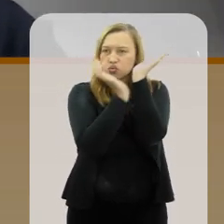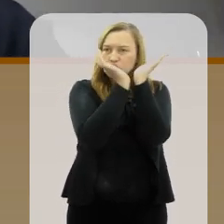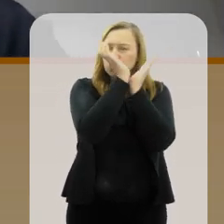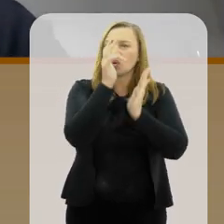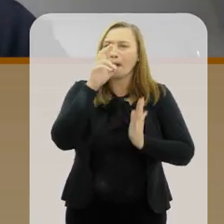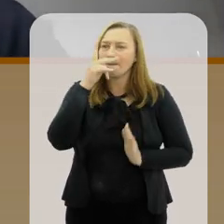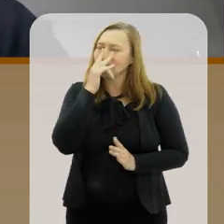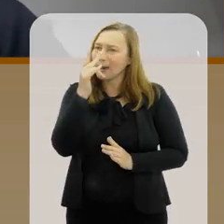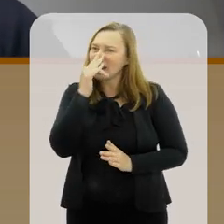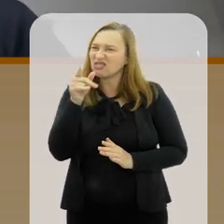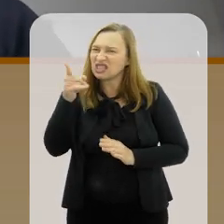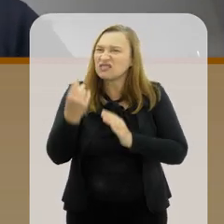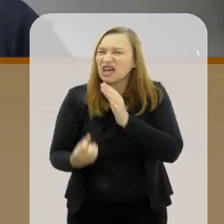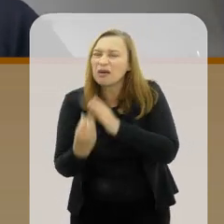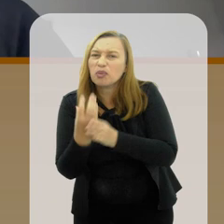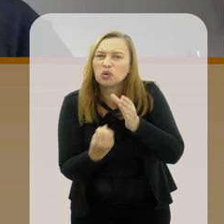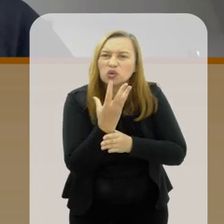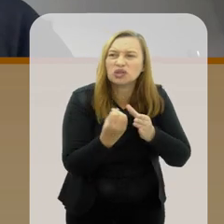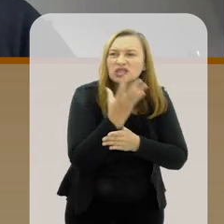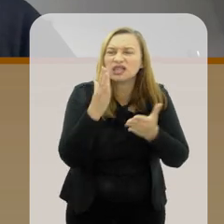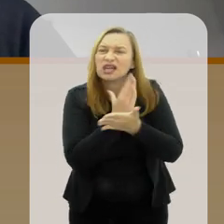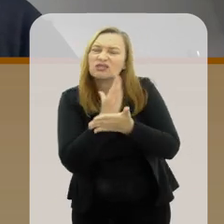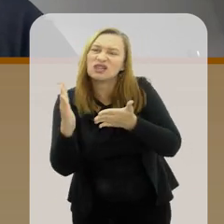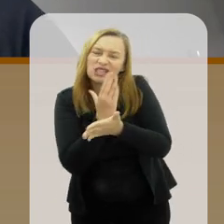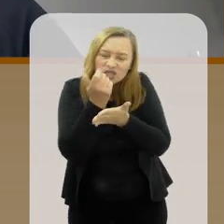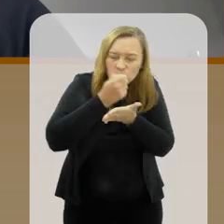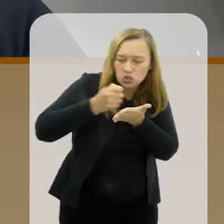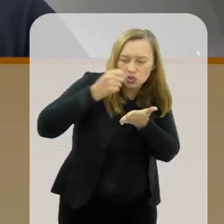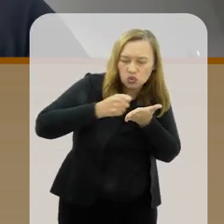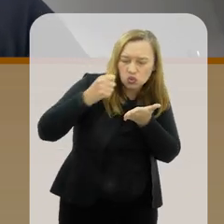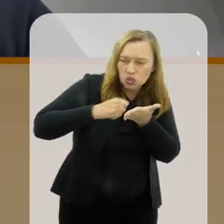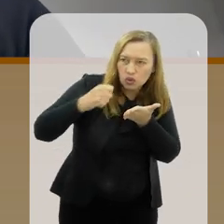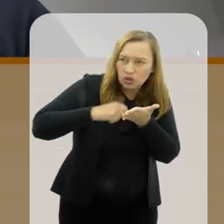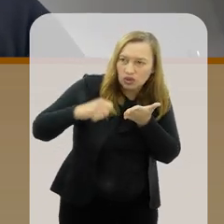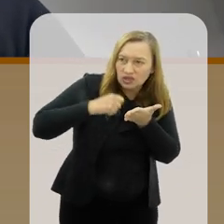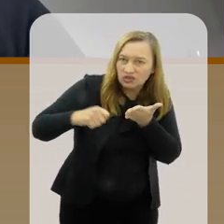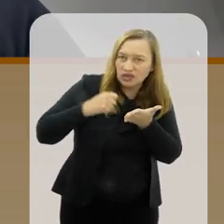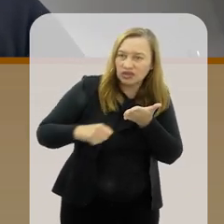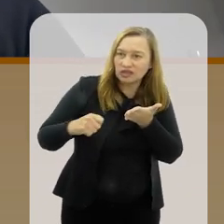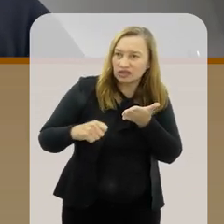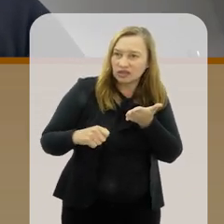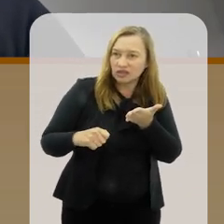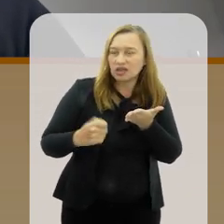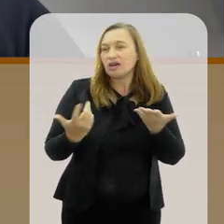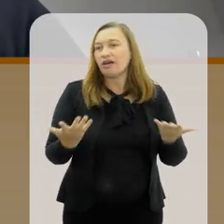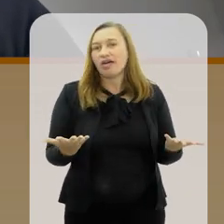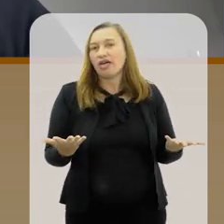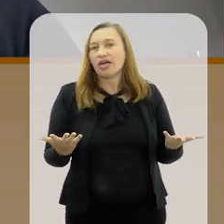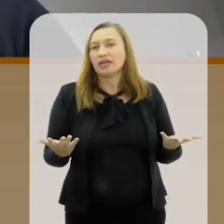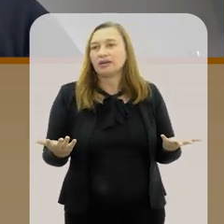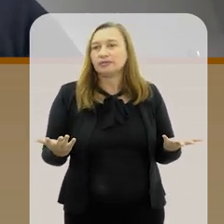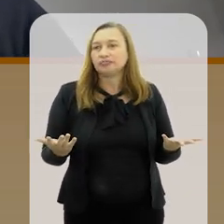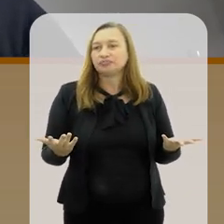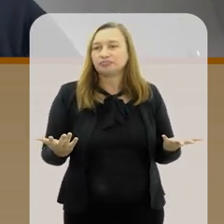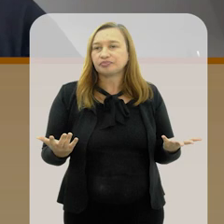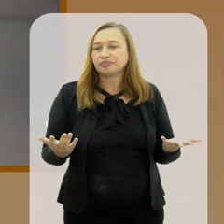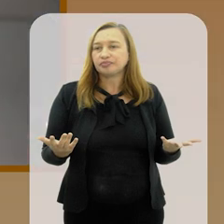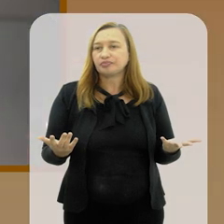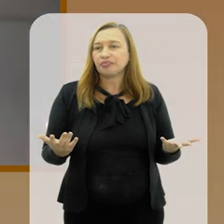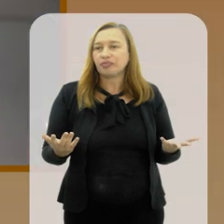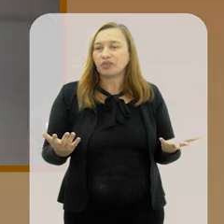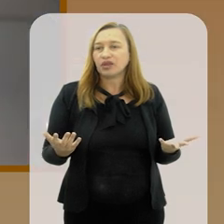É. Mas aí você fica lá produzindo muitas vezes, escrevendo demandas para agências de...